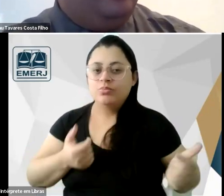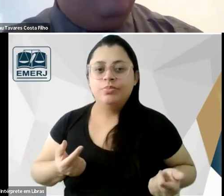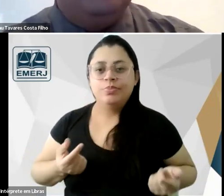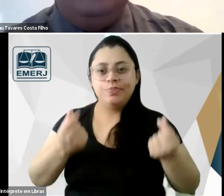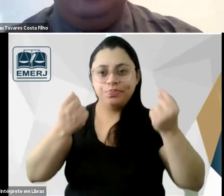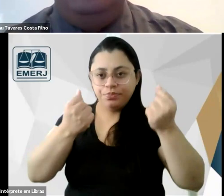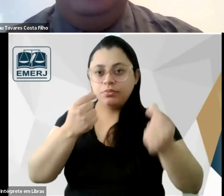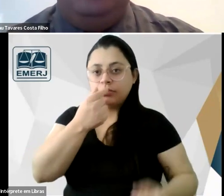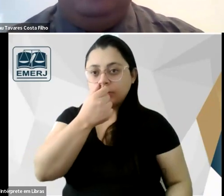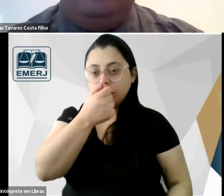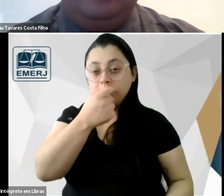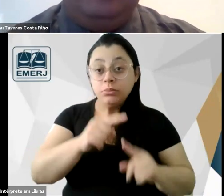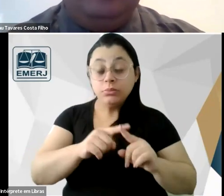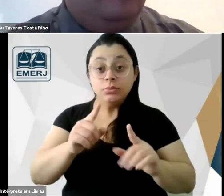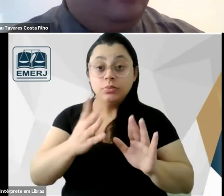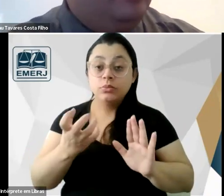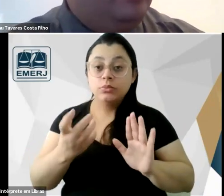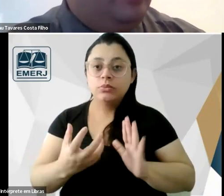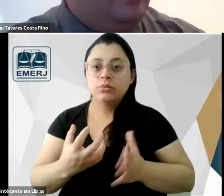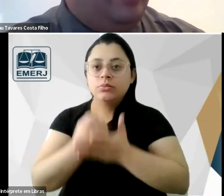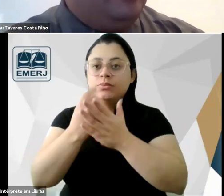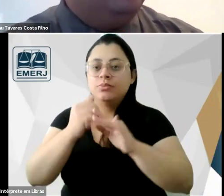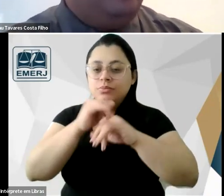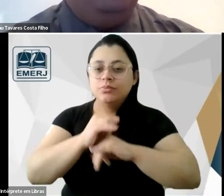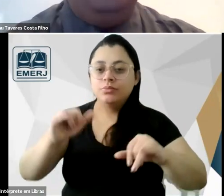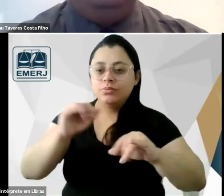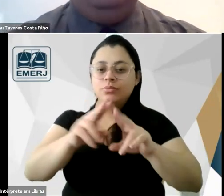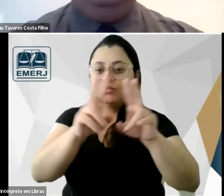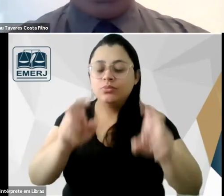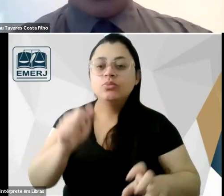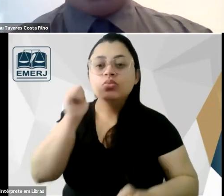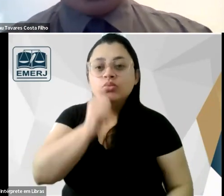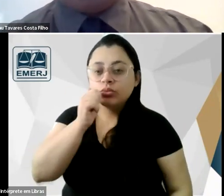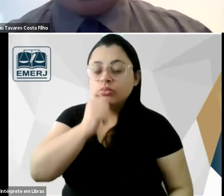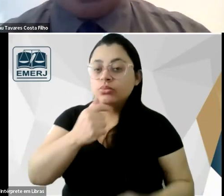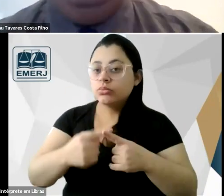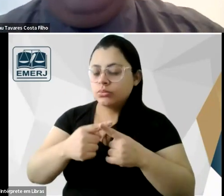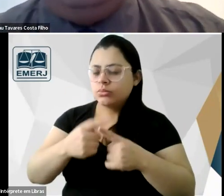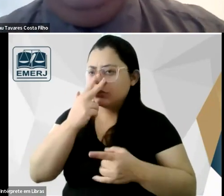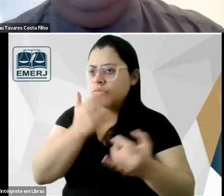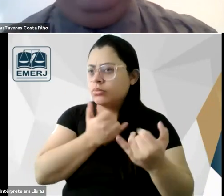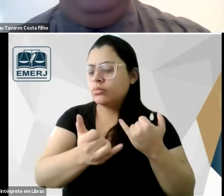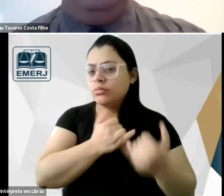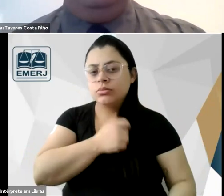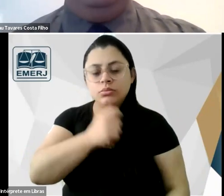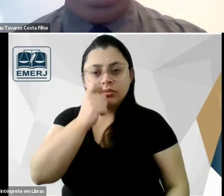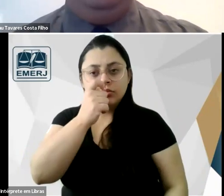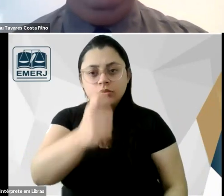queria fazer esse registro sobre a questão das mulheres e me parece muito interessante